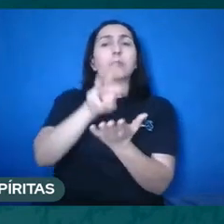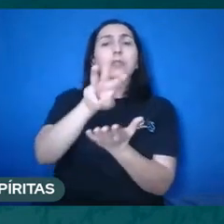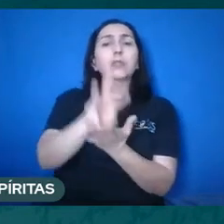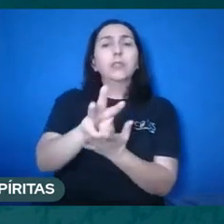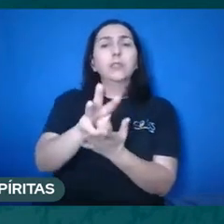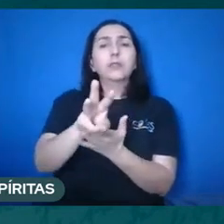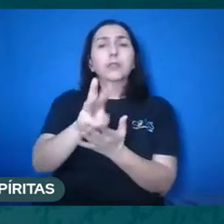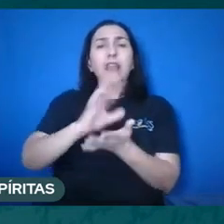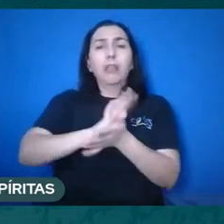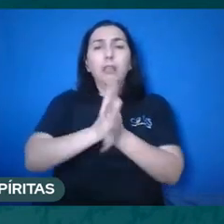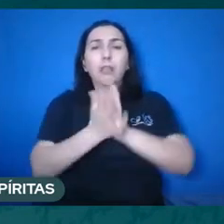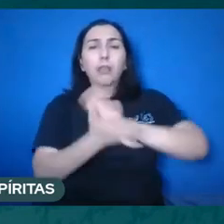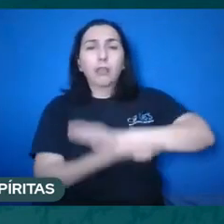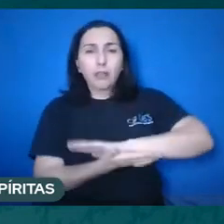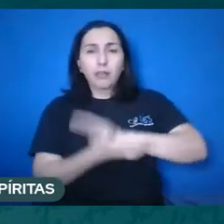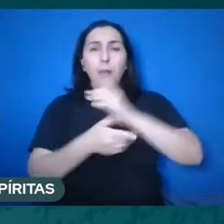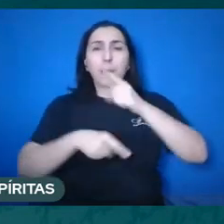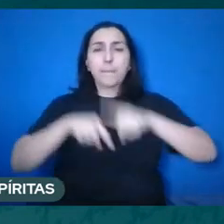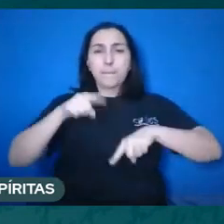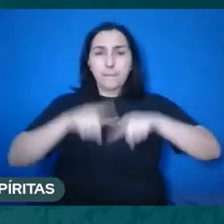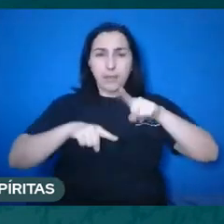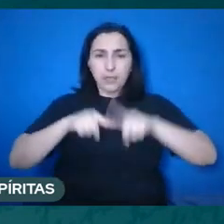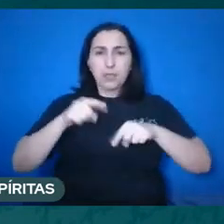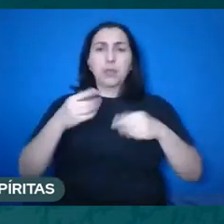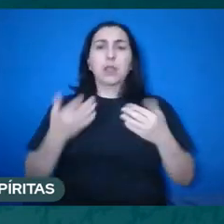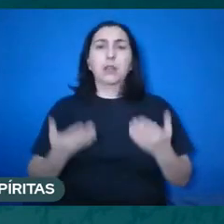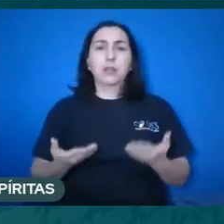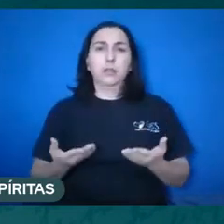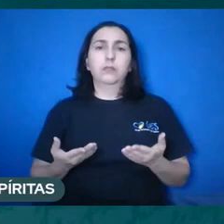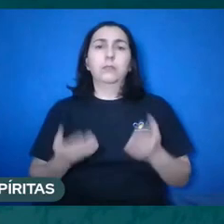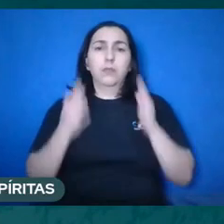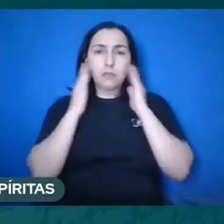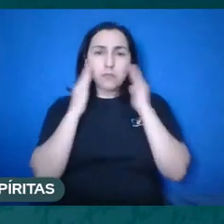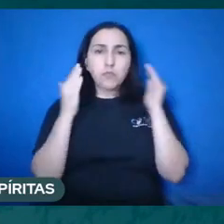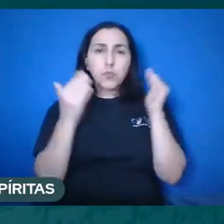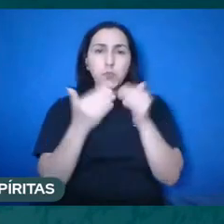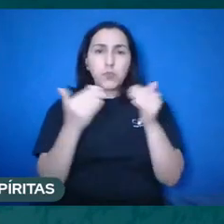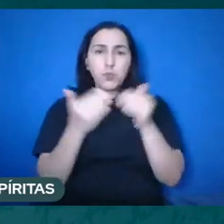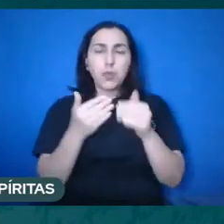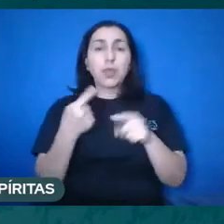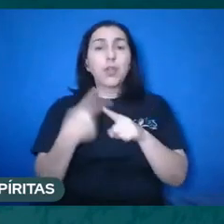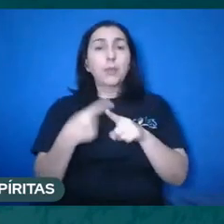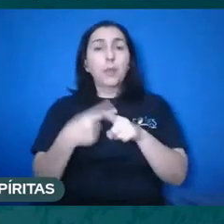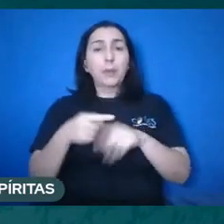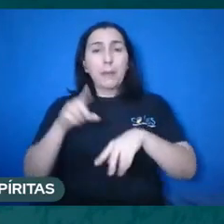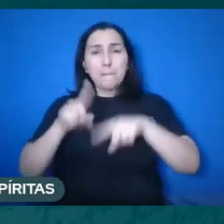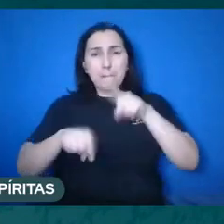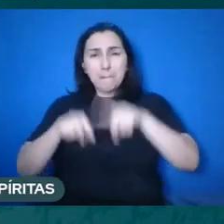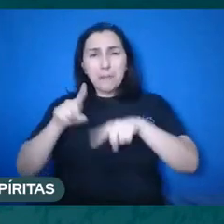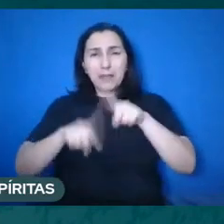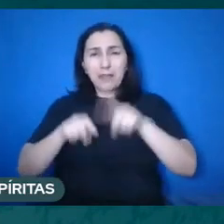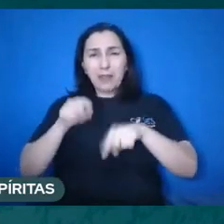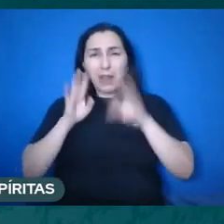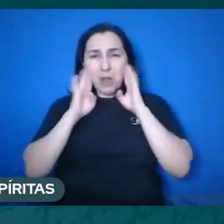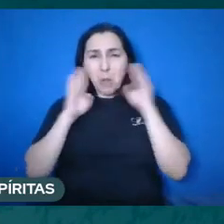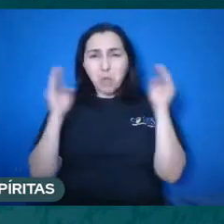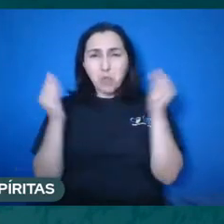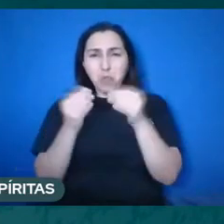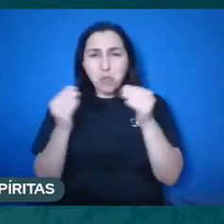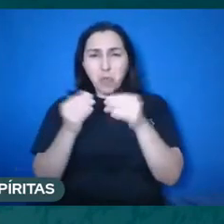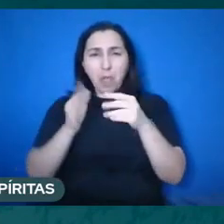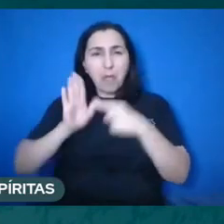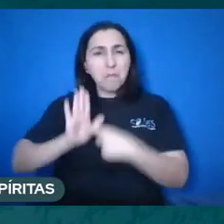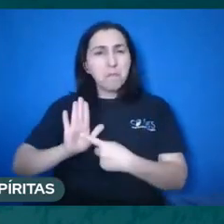é um verbo forte destruir, mas é necessário que assim entendamos, porque o materialismo é que nos leva às ideias do